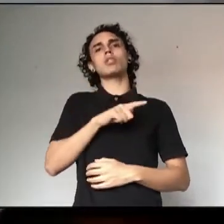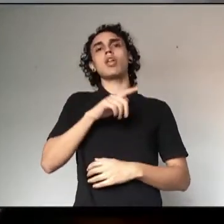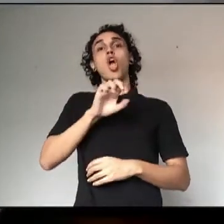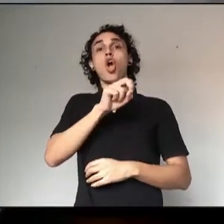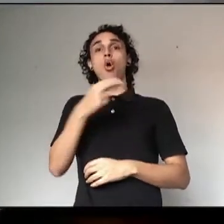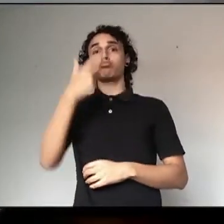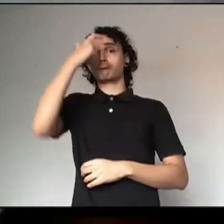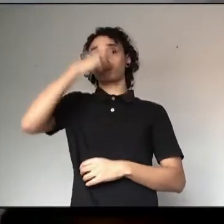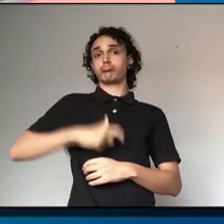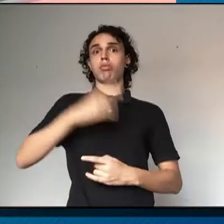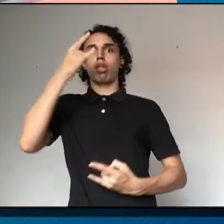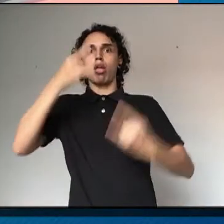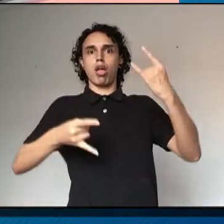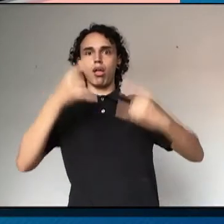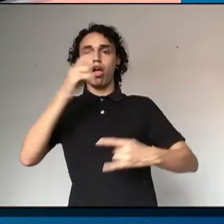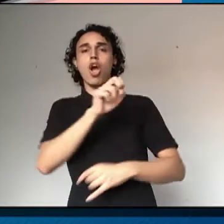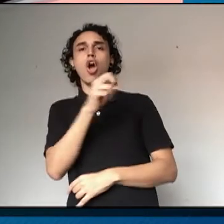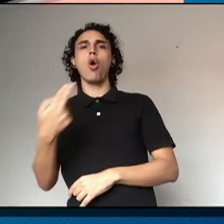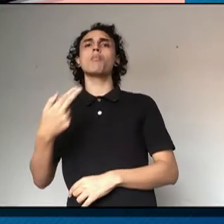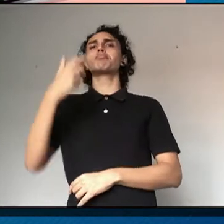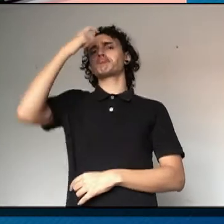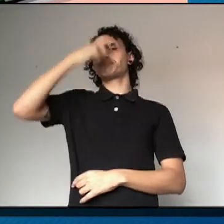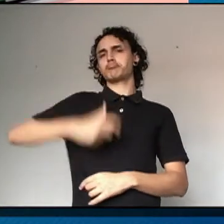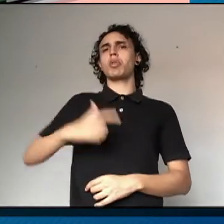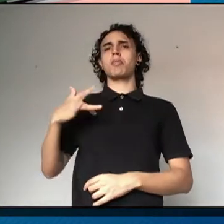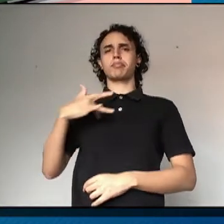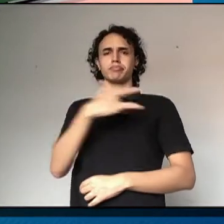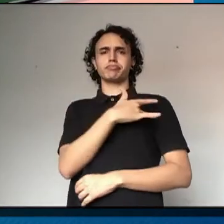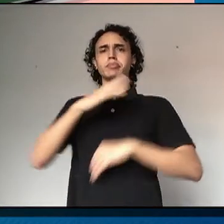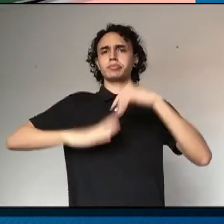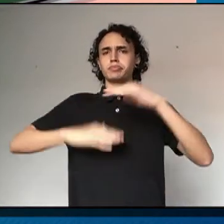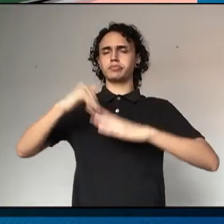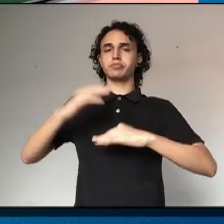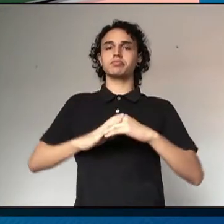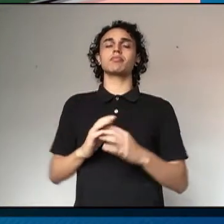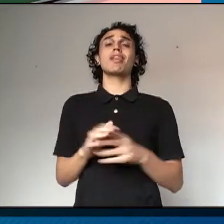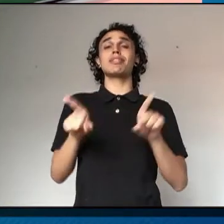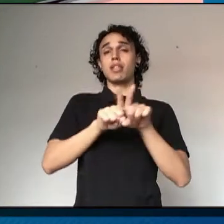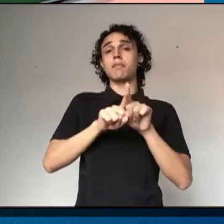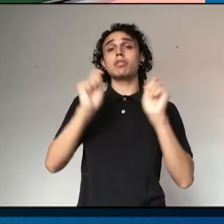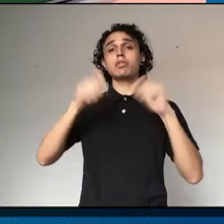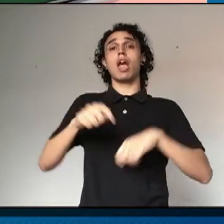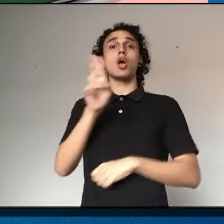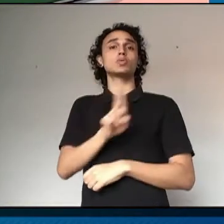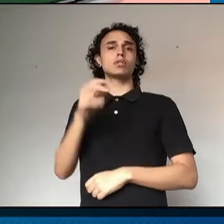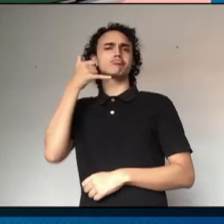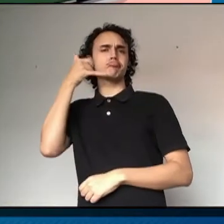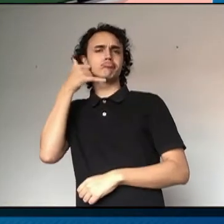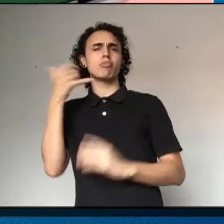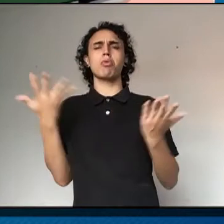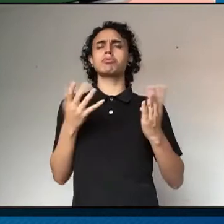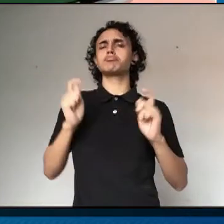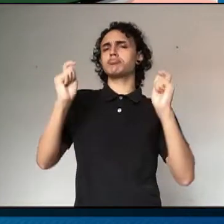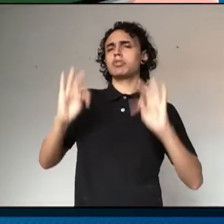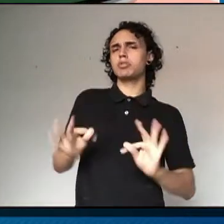um atendimento com uma pessoa, e também o próprio telefone. Então, isso daí, hoje, a tecnologia permite isso, né? Que com uma ligação